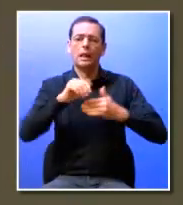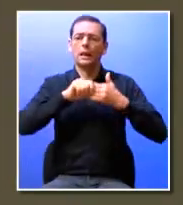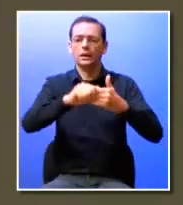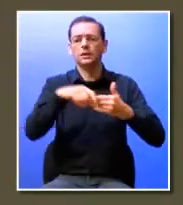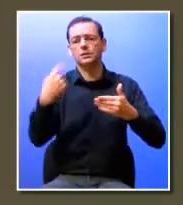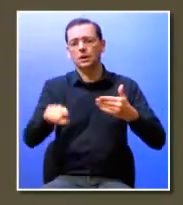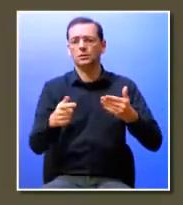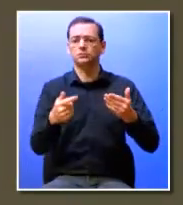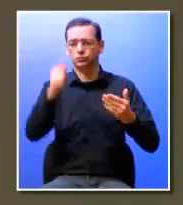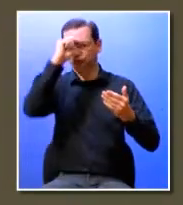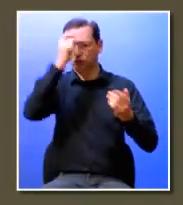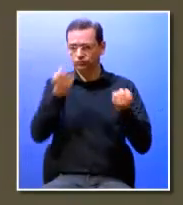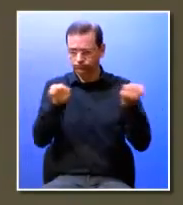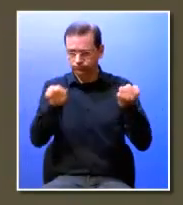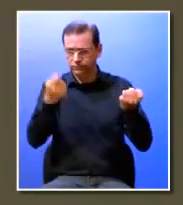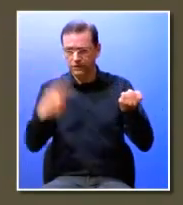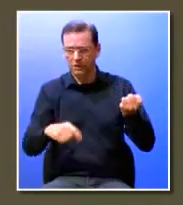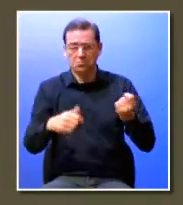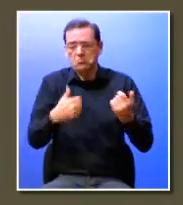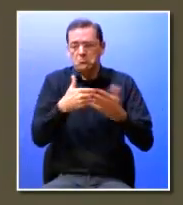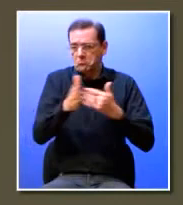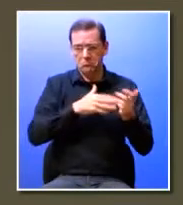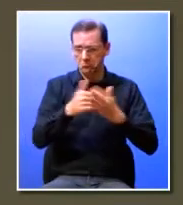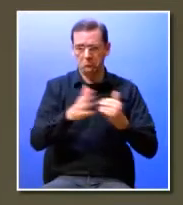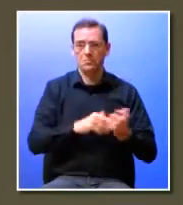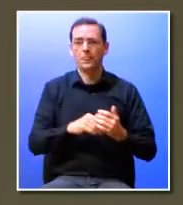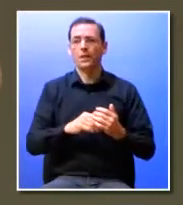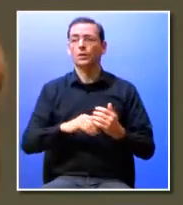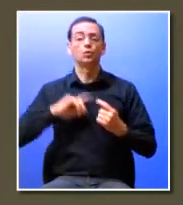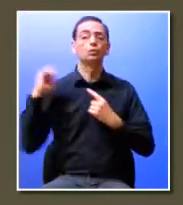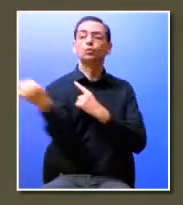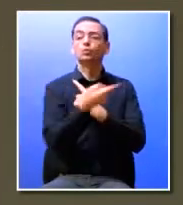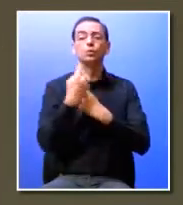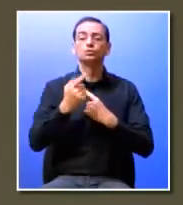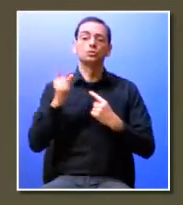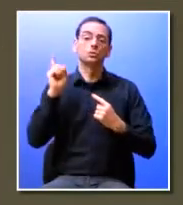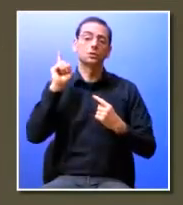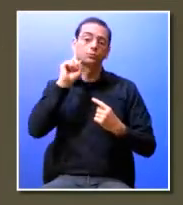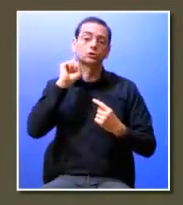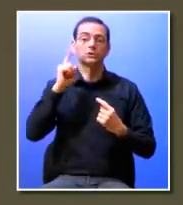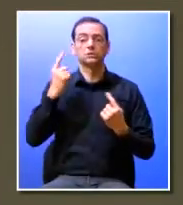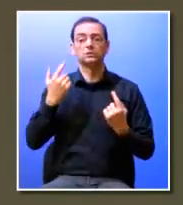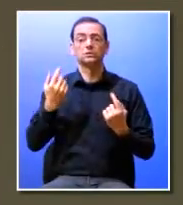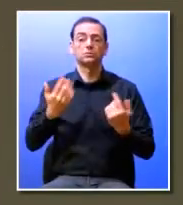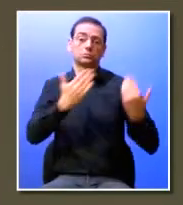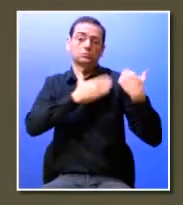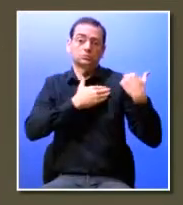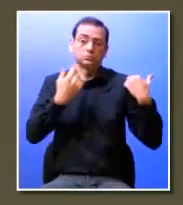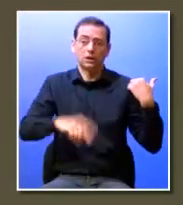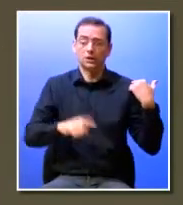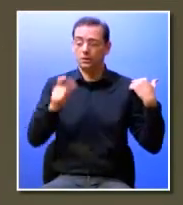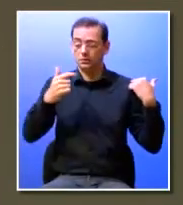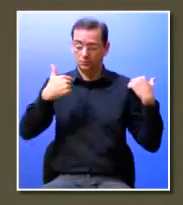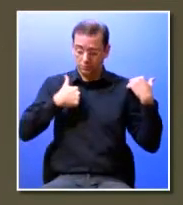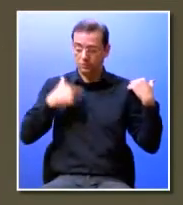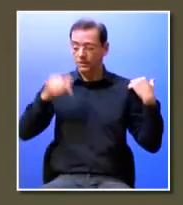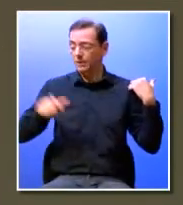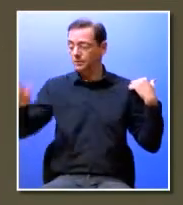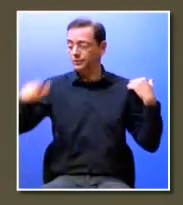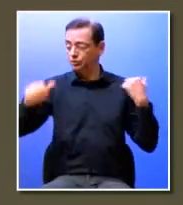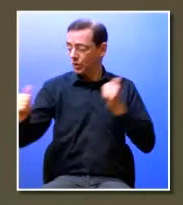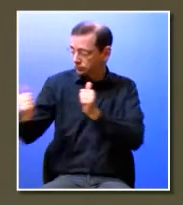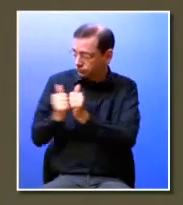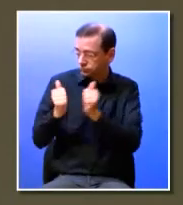não temos que nos preocupar connosco próprios mas também com as pessoas que estão obviamente perto de nós é este é